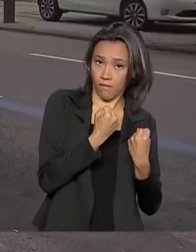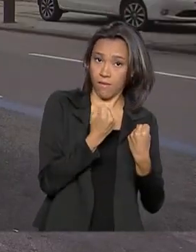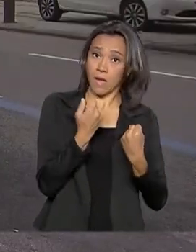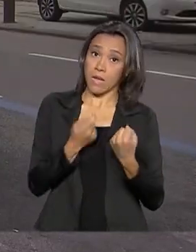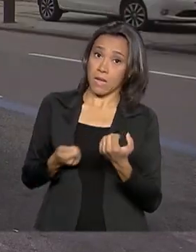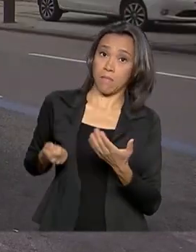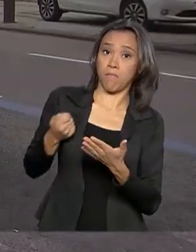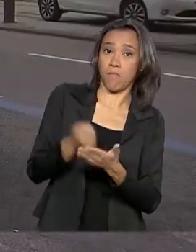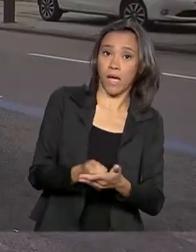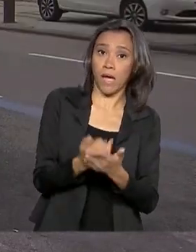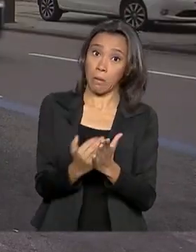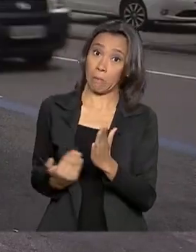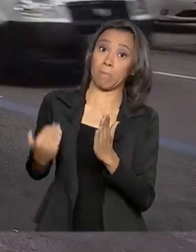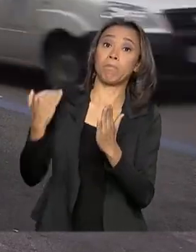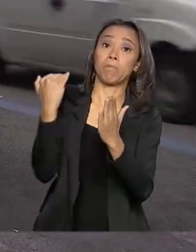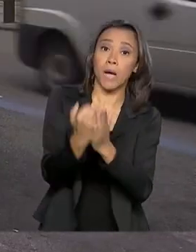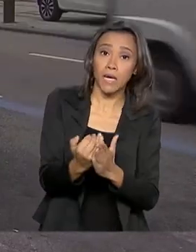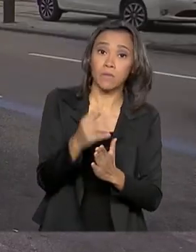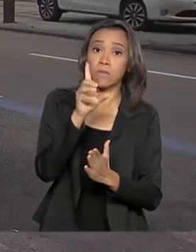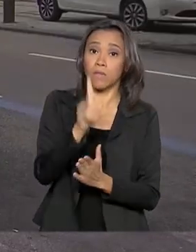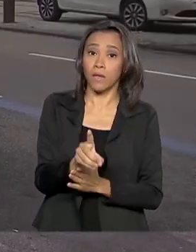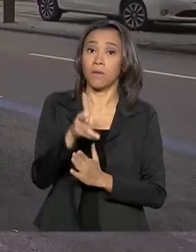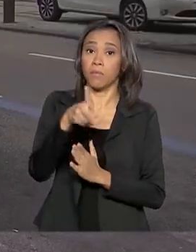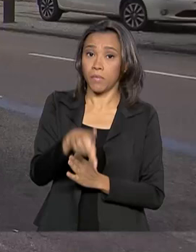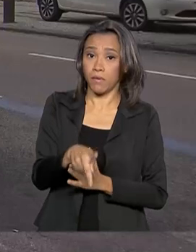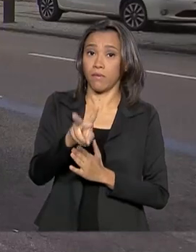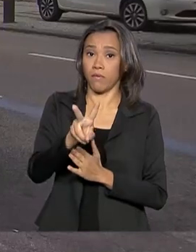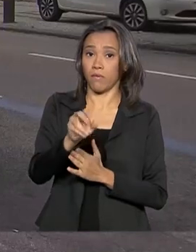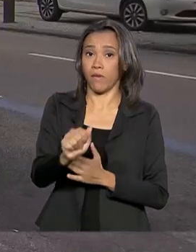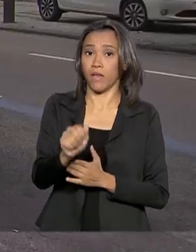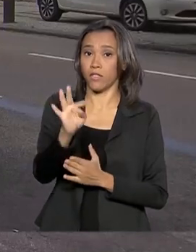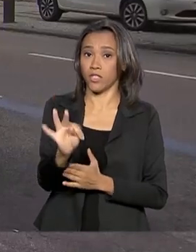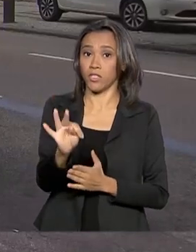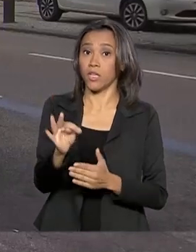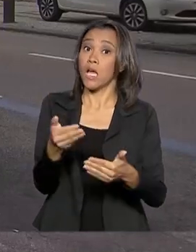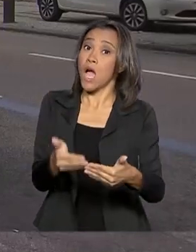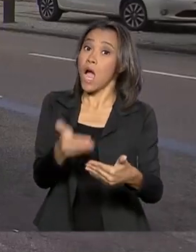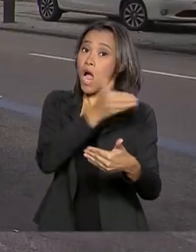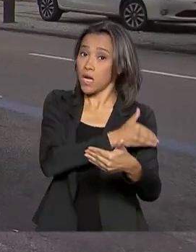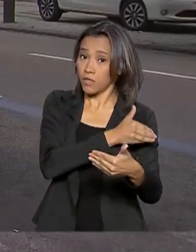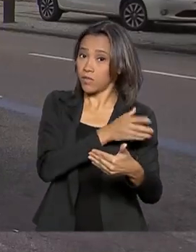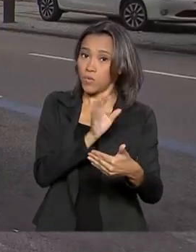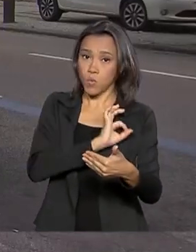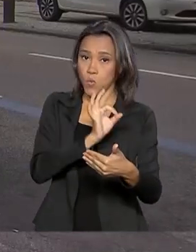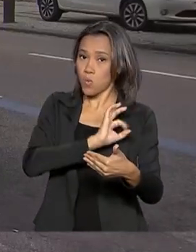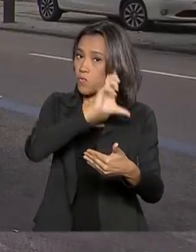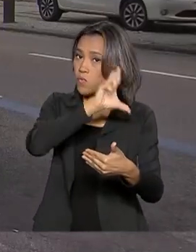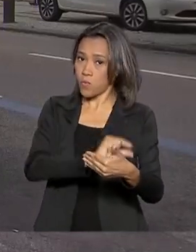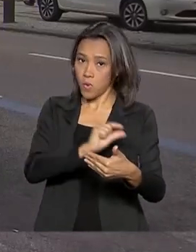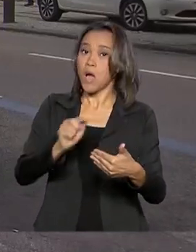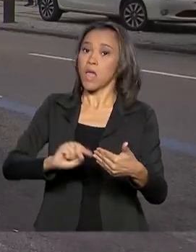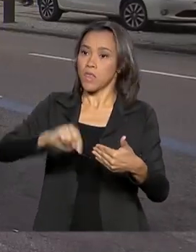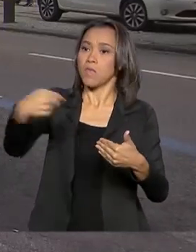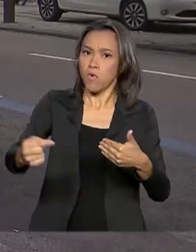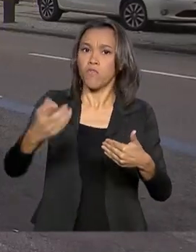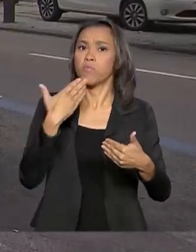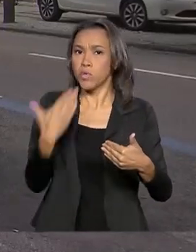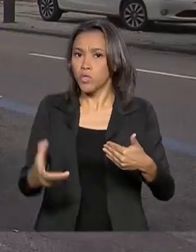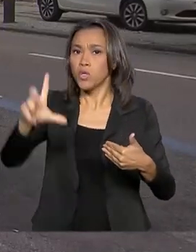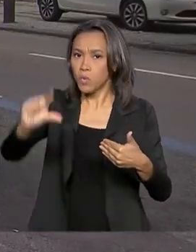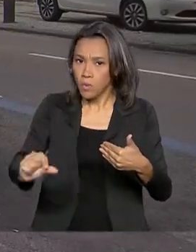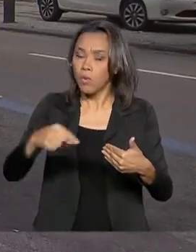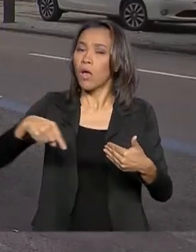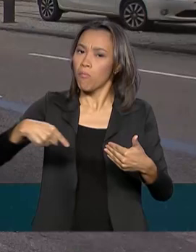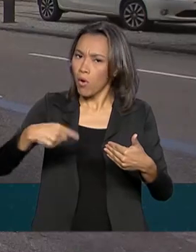mais pelo DPVAT antes da redução do valor. O pedido de restituição pode ser feito pelo site